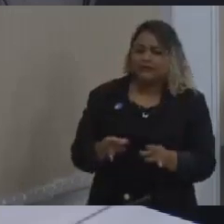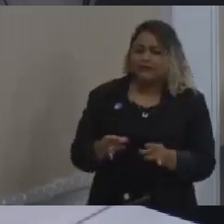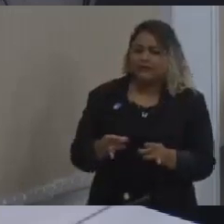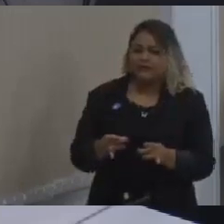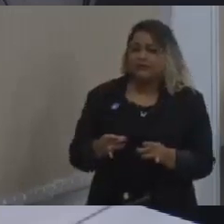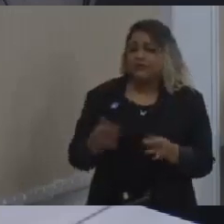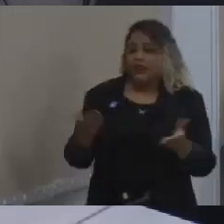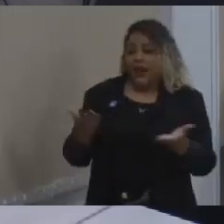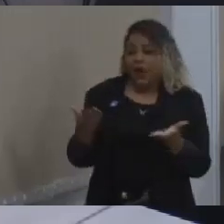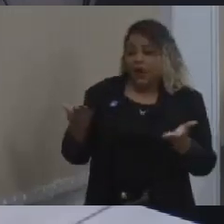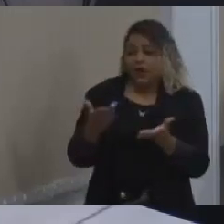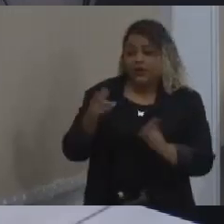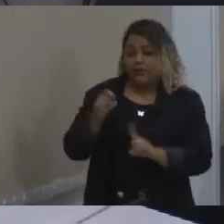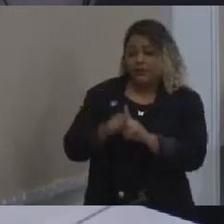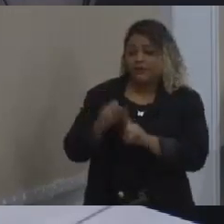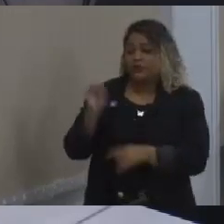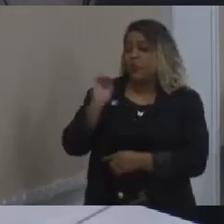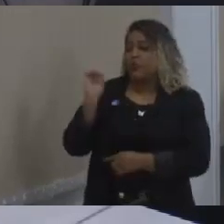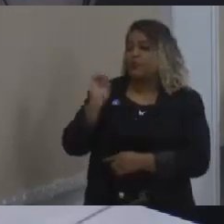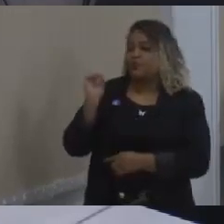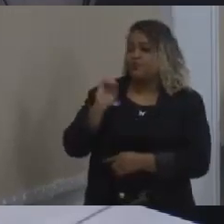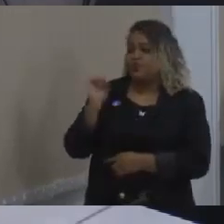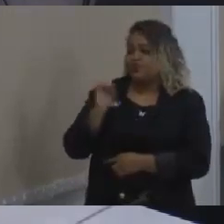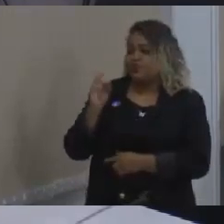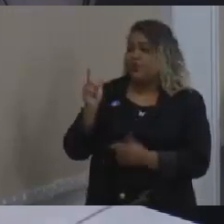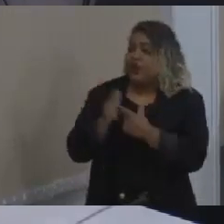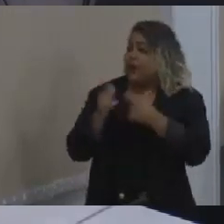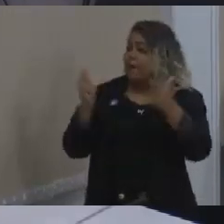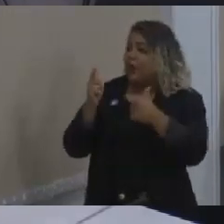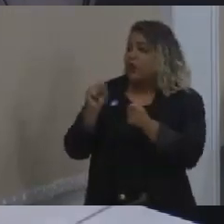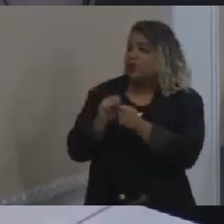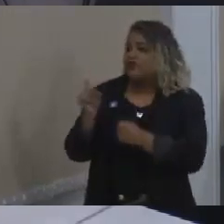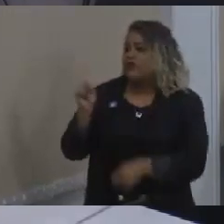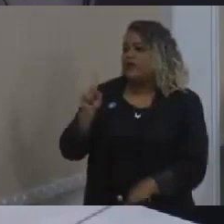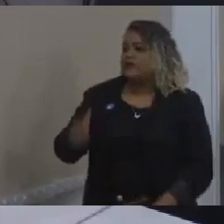outubro, a maior parte não foi executada.